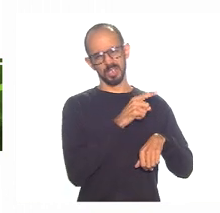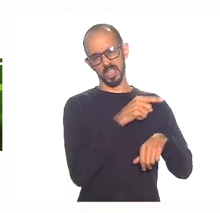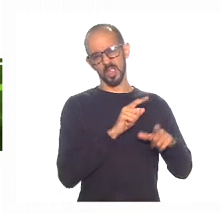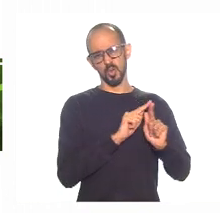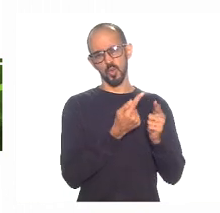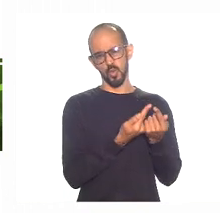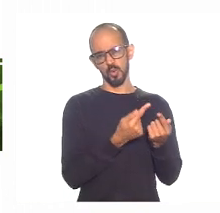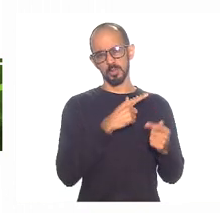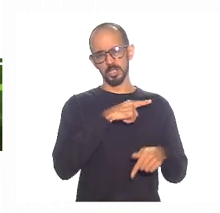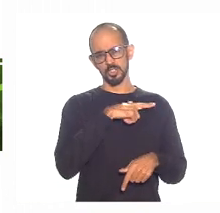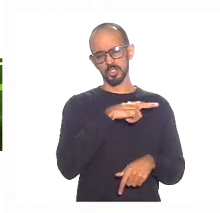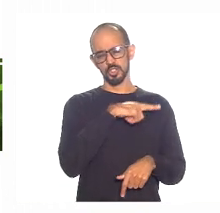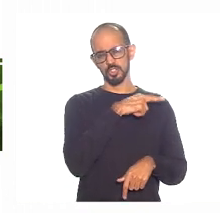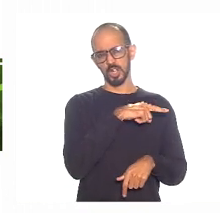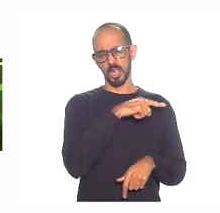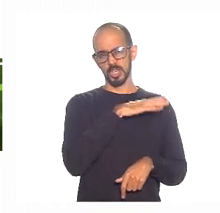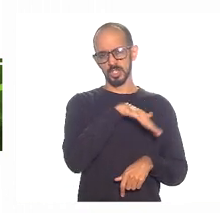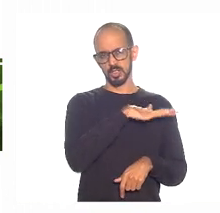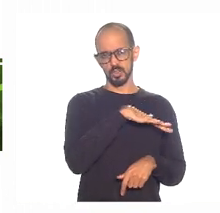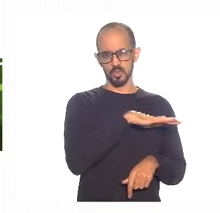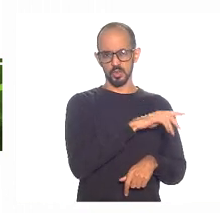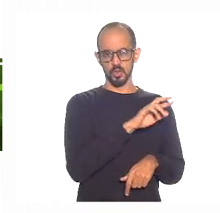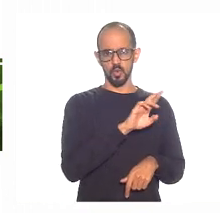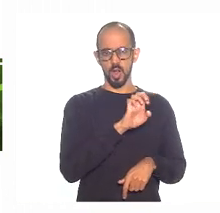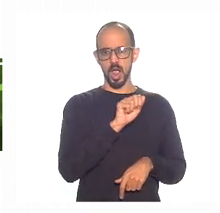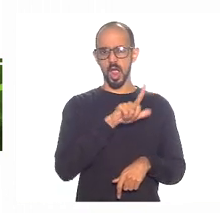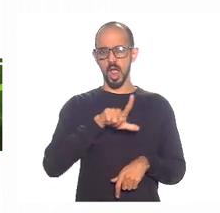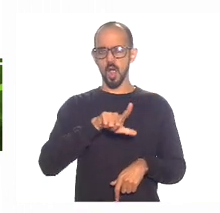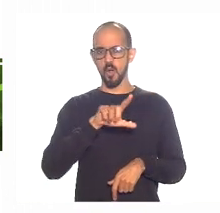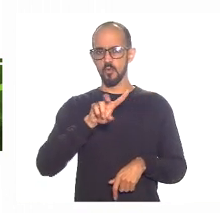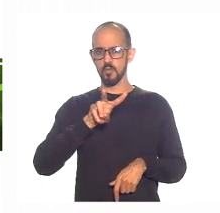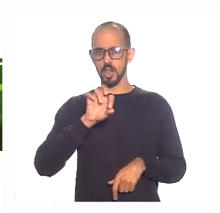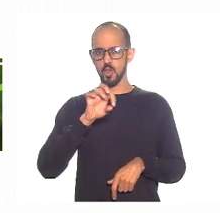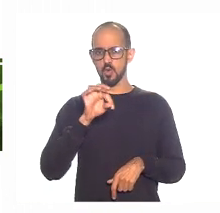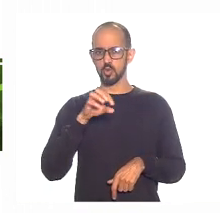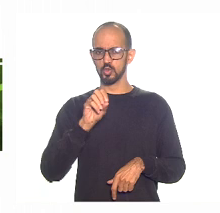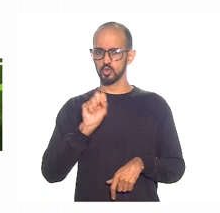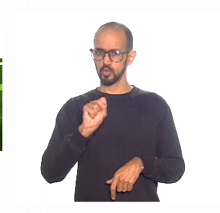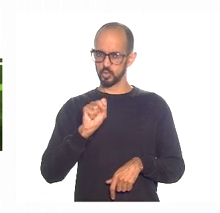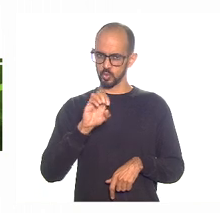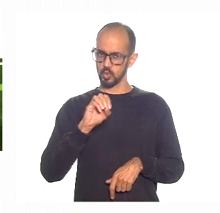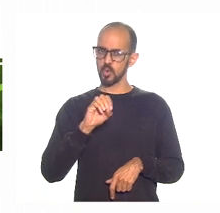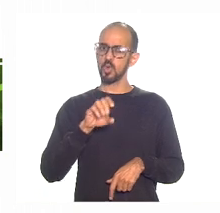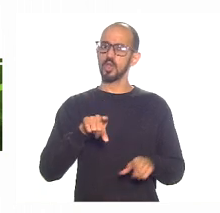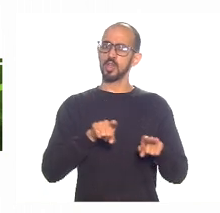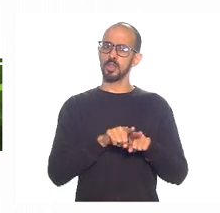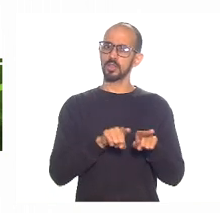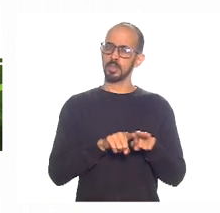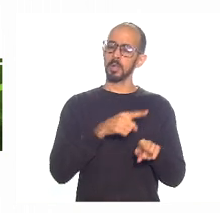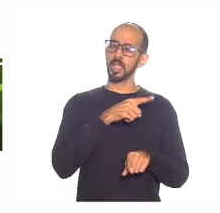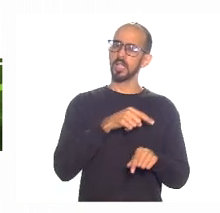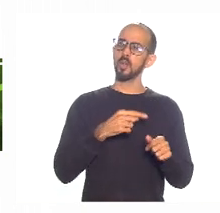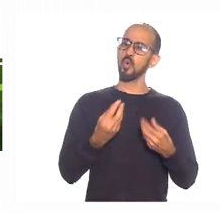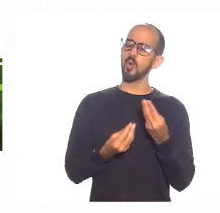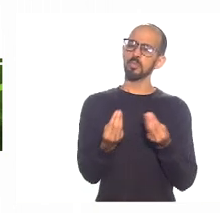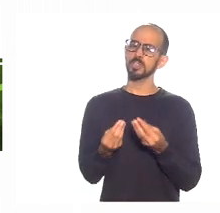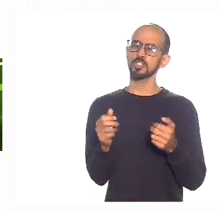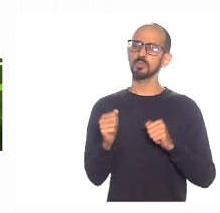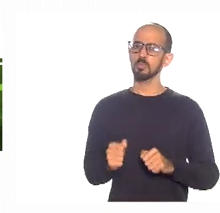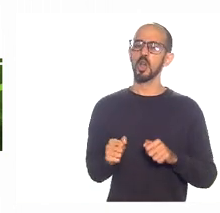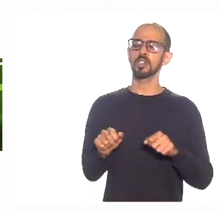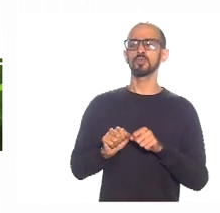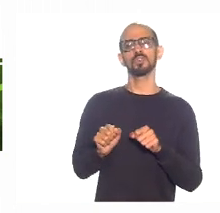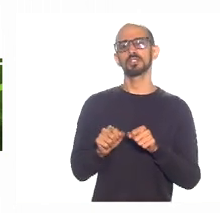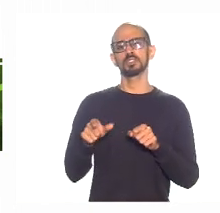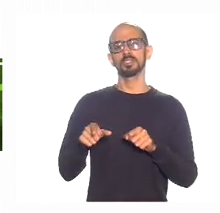discussão com o Mercedes, que é o Raul Veloso, que é o Fernando Rezende, tem se colocado o seguinte, como é que a gente pode definir o que a gente